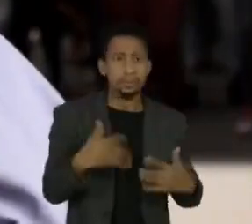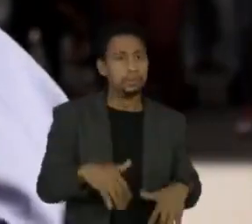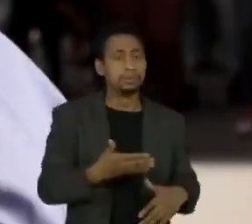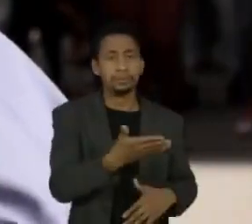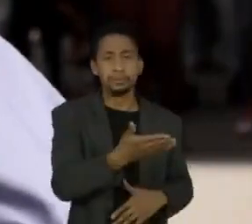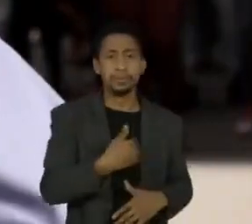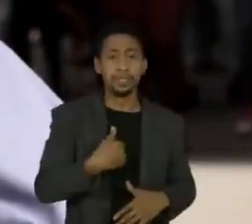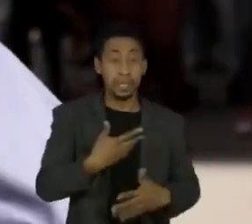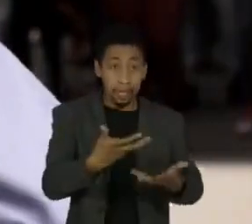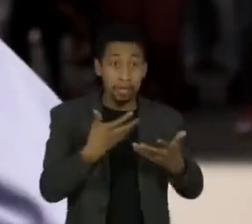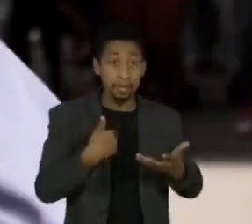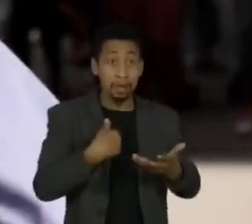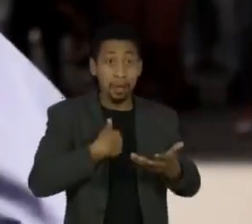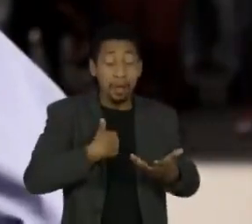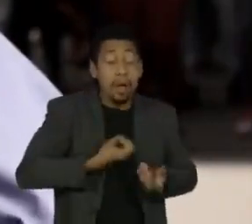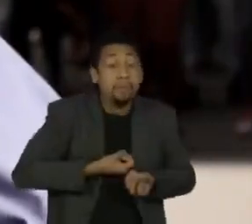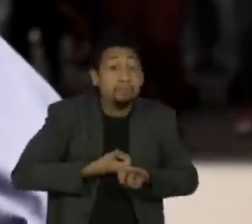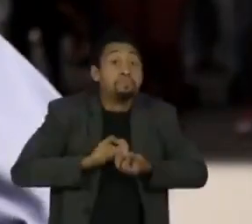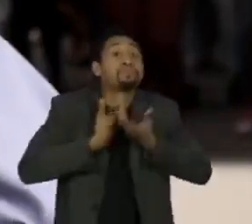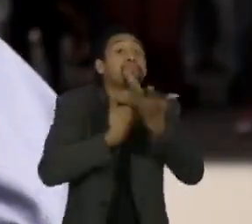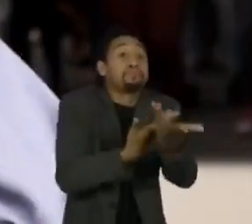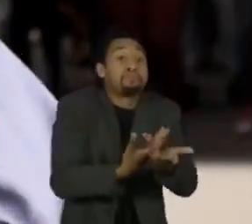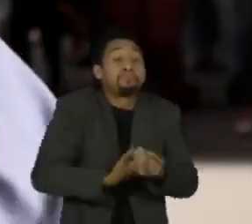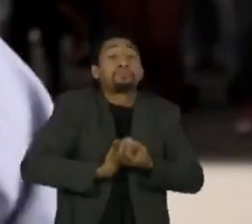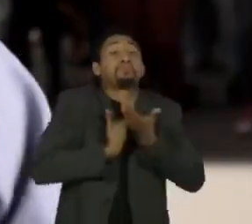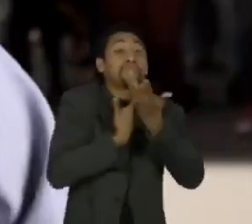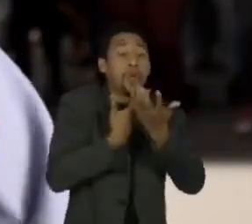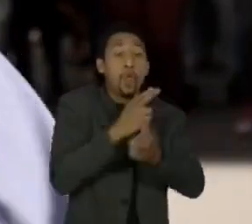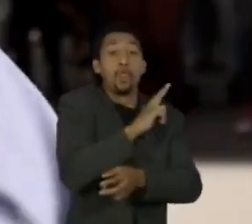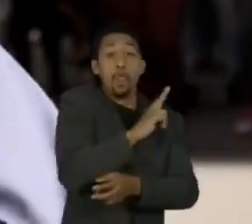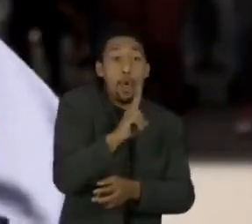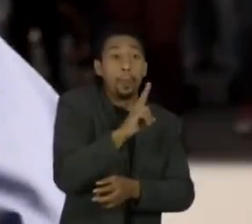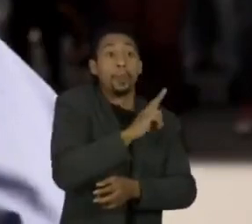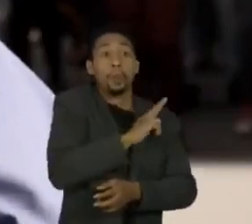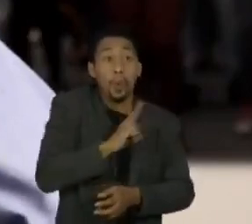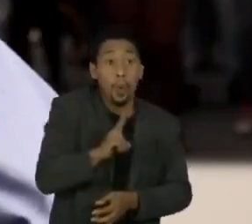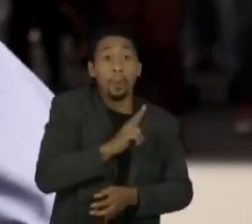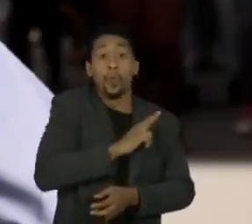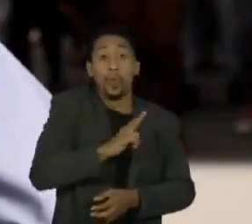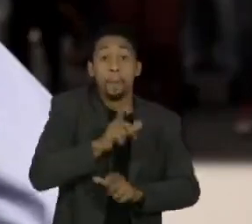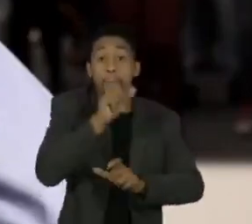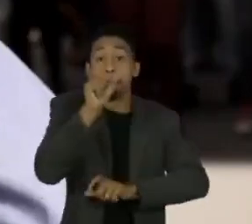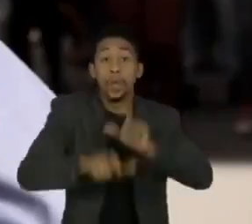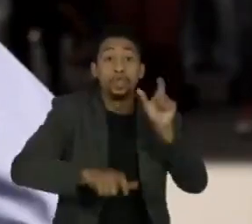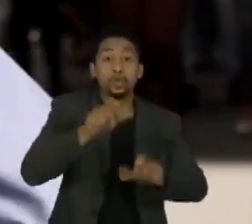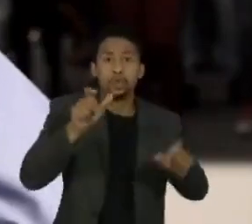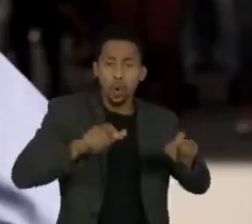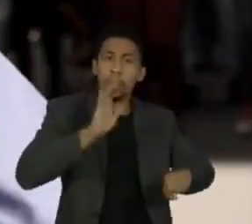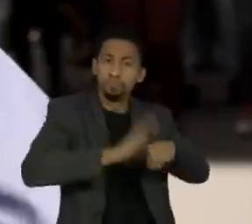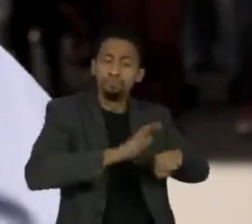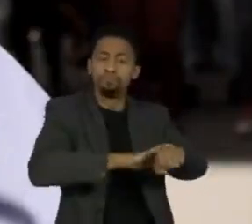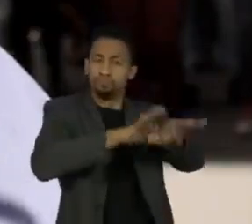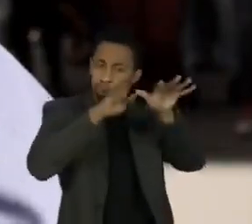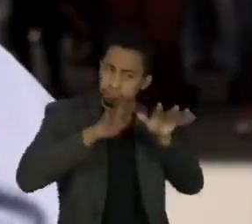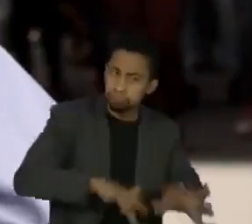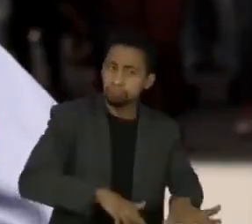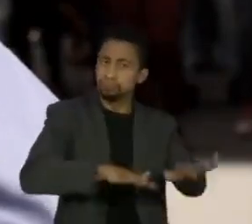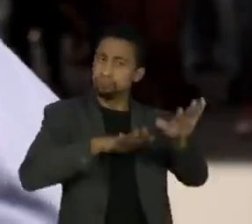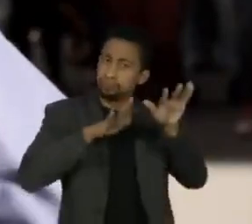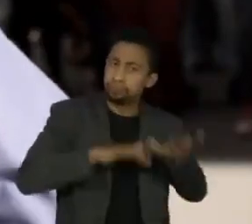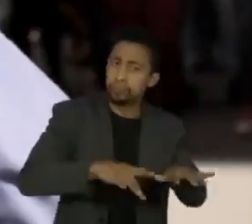dissesse nomes de pessoas que tinham militância política, tinham